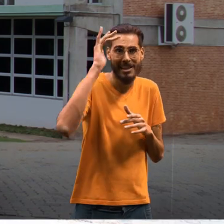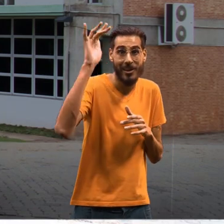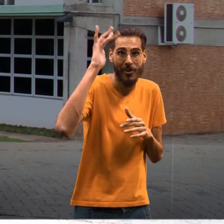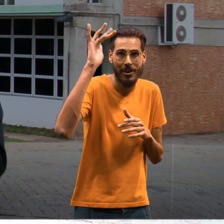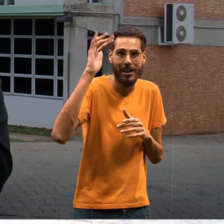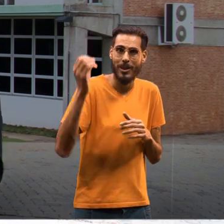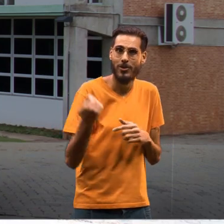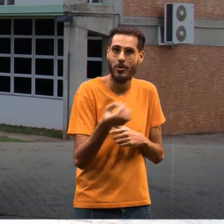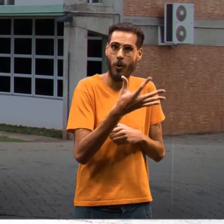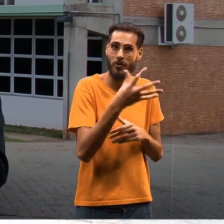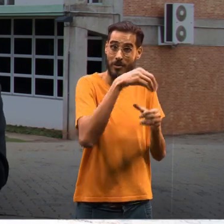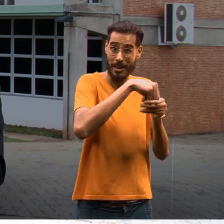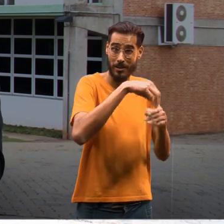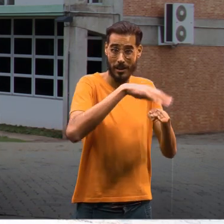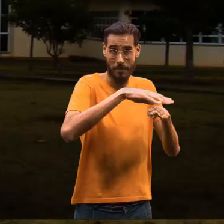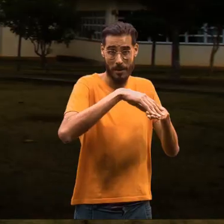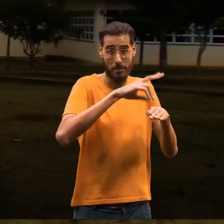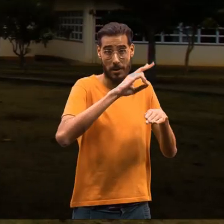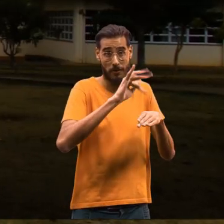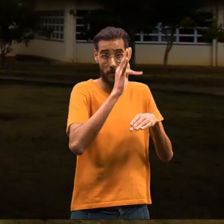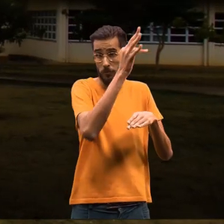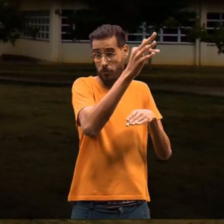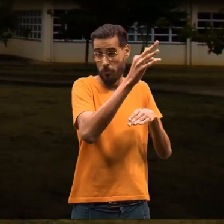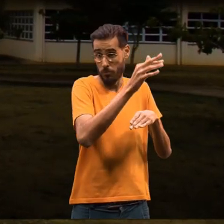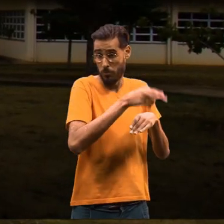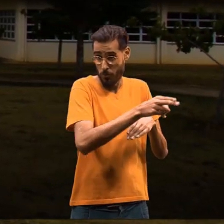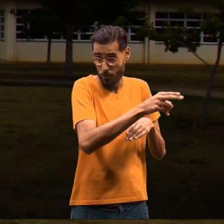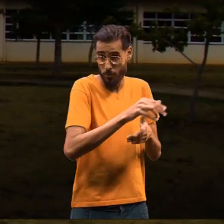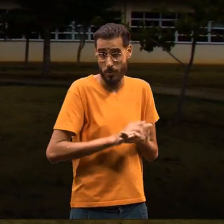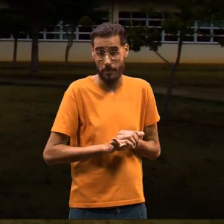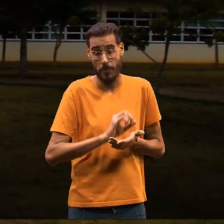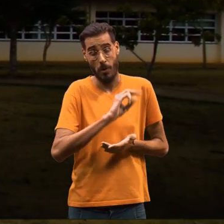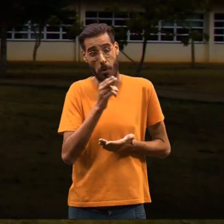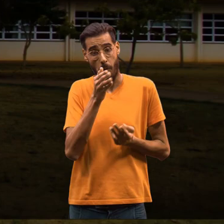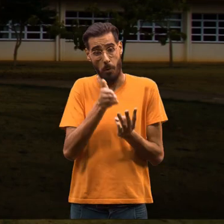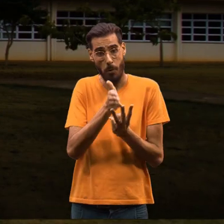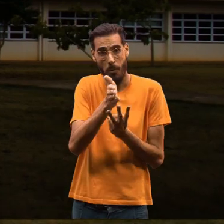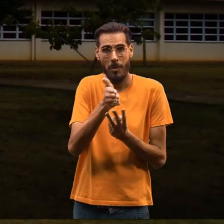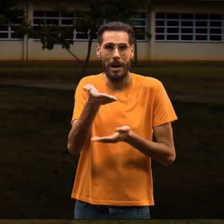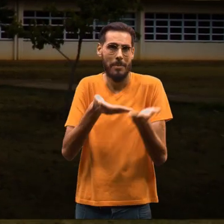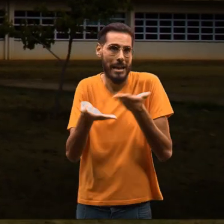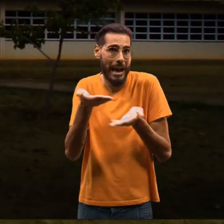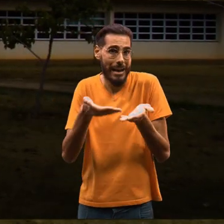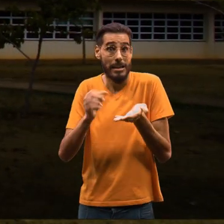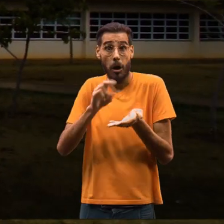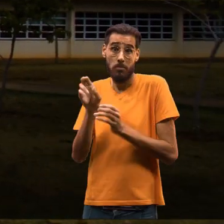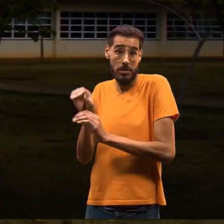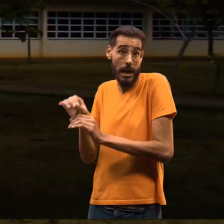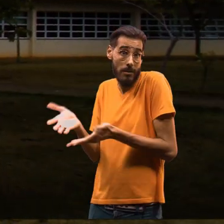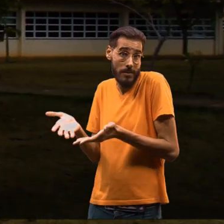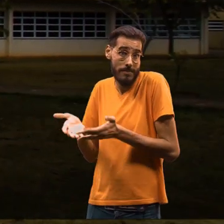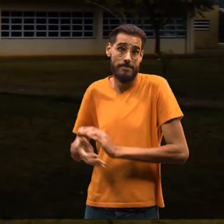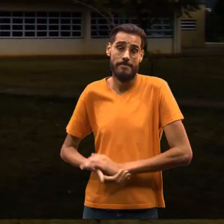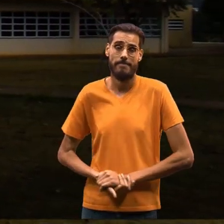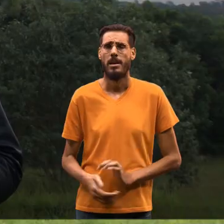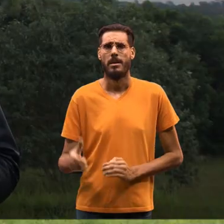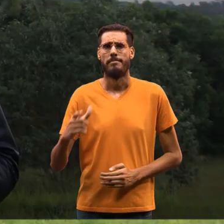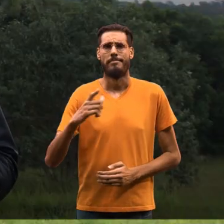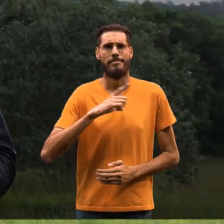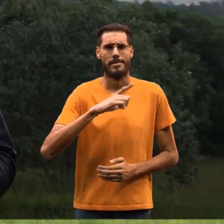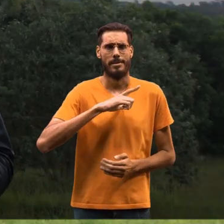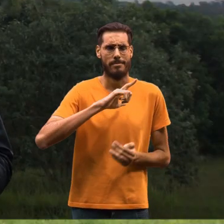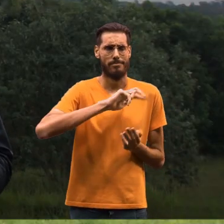teorias, conhecimentos novos dentro da matemática que vão ser usados no futuro. Ou então, vai para a matemática aplicada ou então ele vai dar aula.